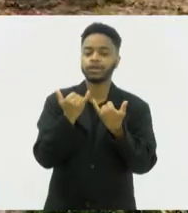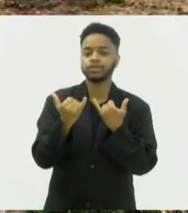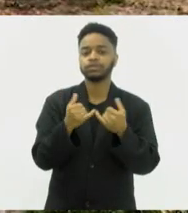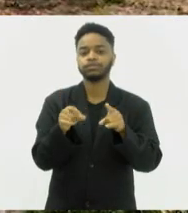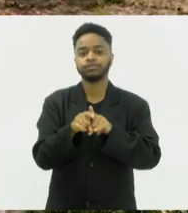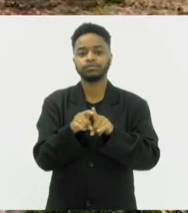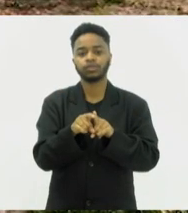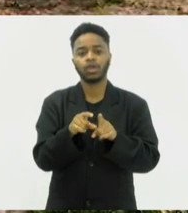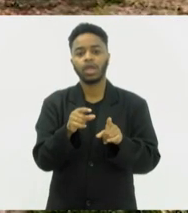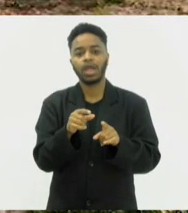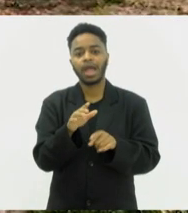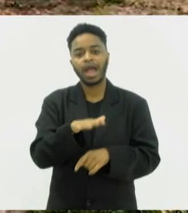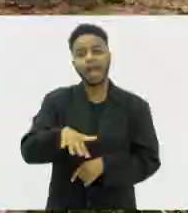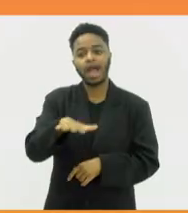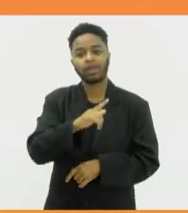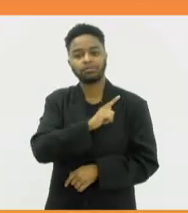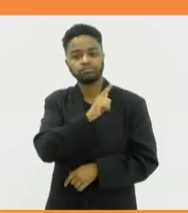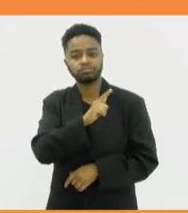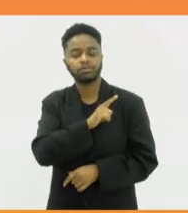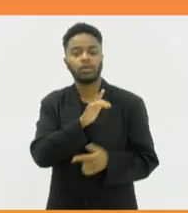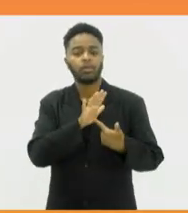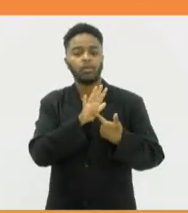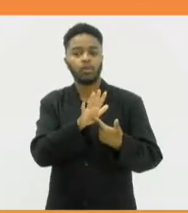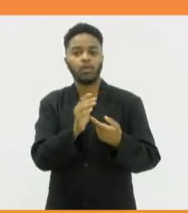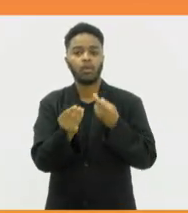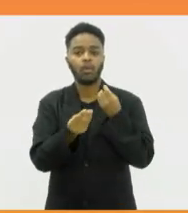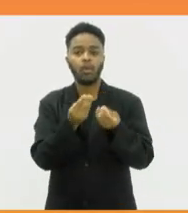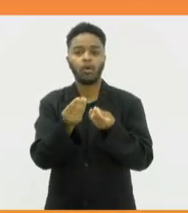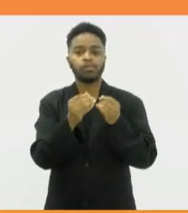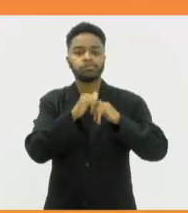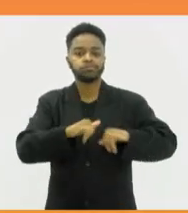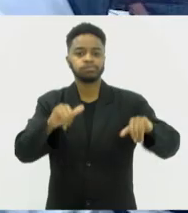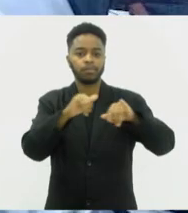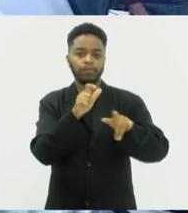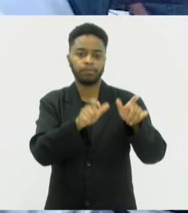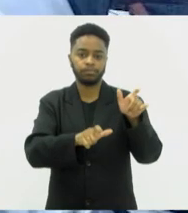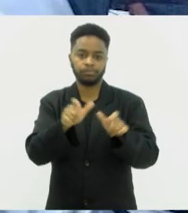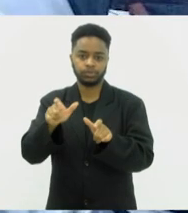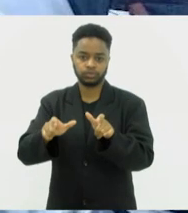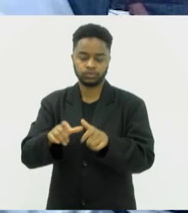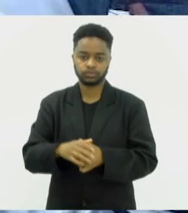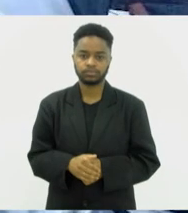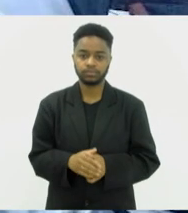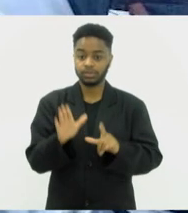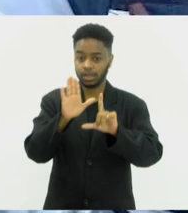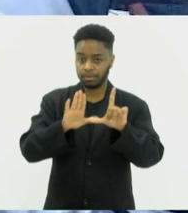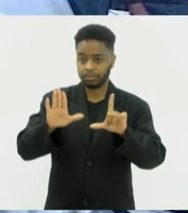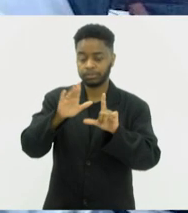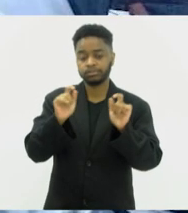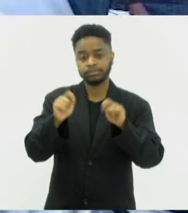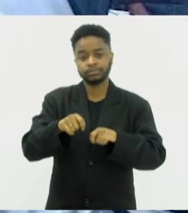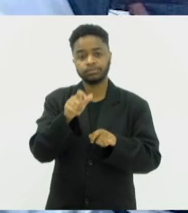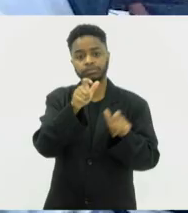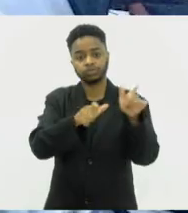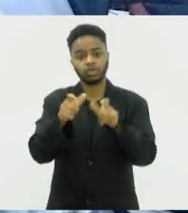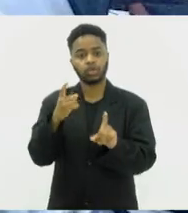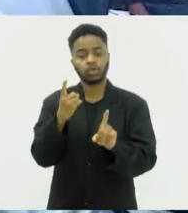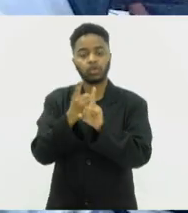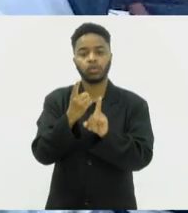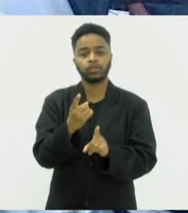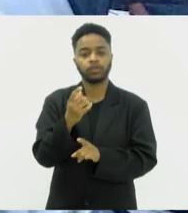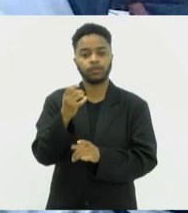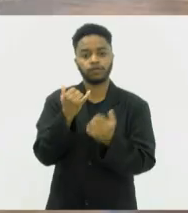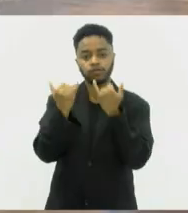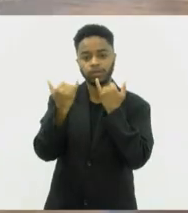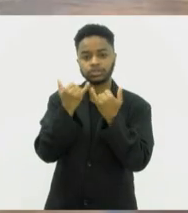áreas naturais e divulgar os serviços do município ao público segmentado. Na plataforma, os visitantes encontram informações turísticas